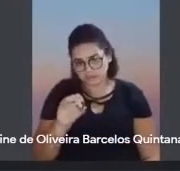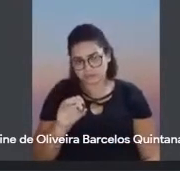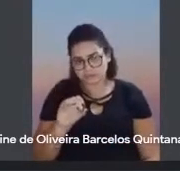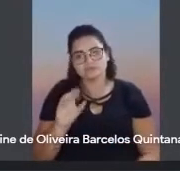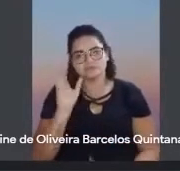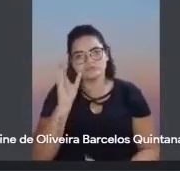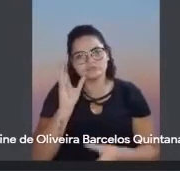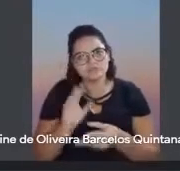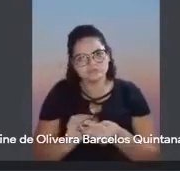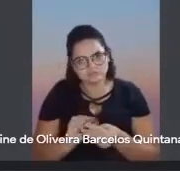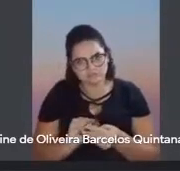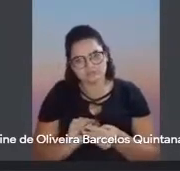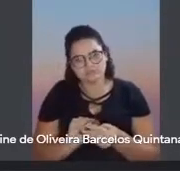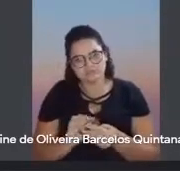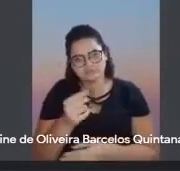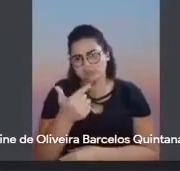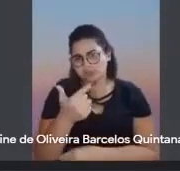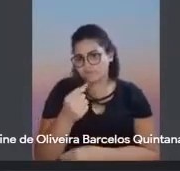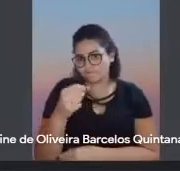esses meus primeiros 20 minutos,